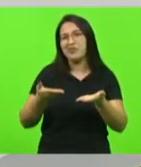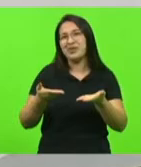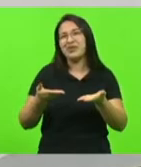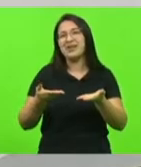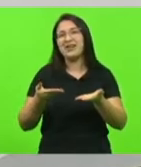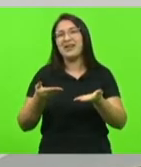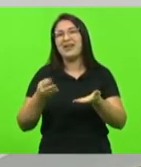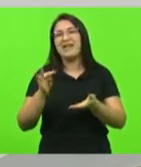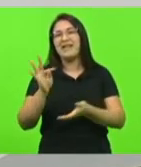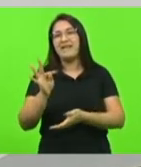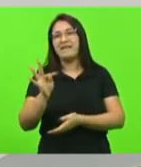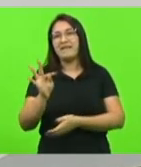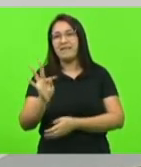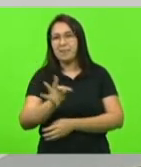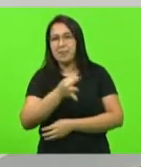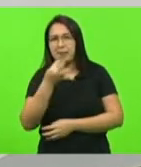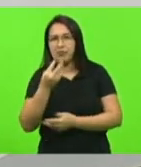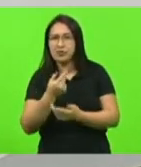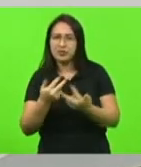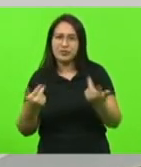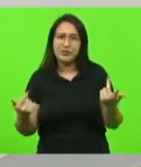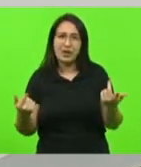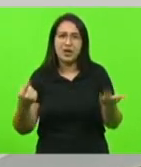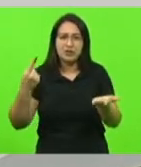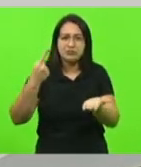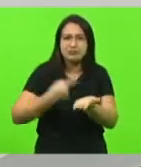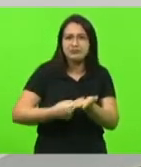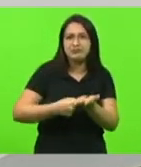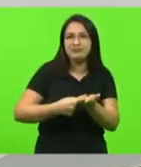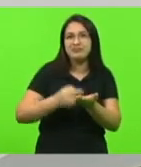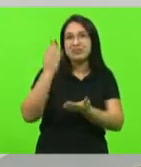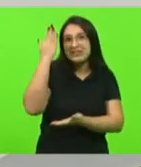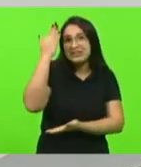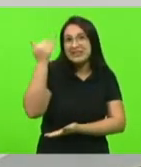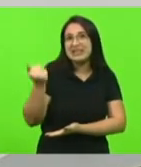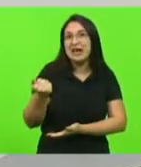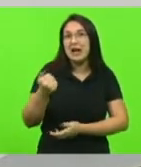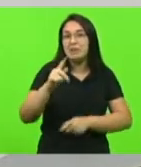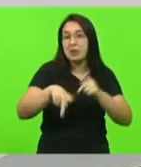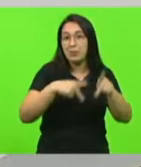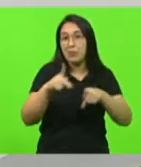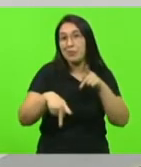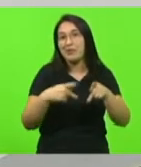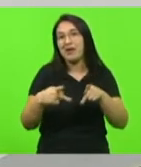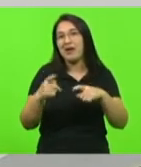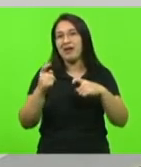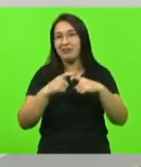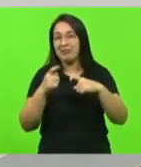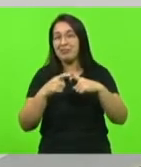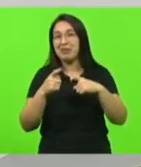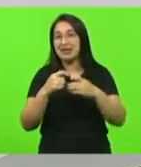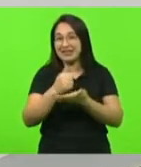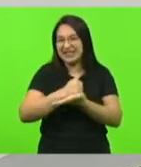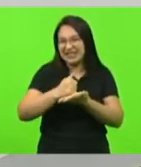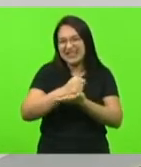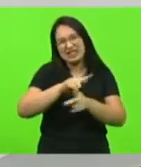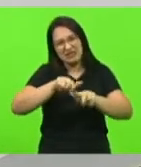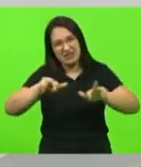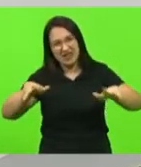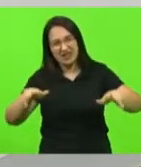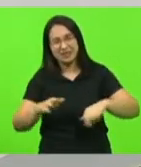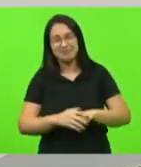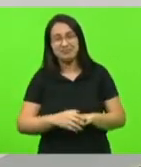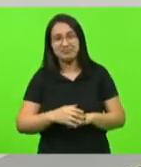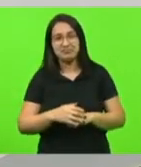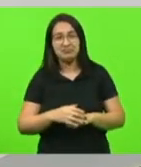saber popular casando com o saber científico então esse projeto isso é importante mas queria dizer para os deputados que não é um